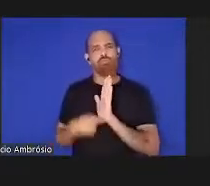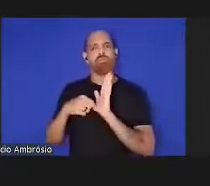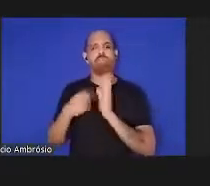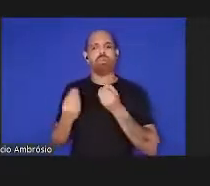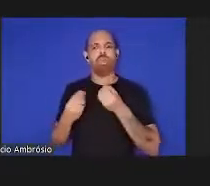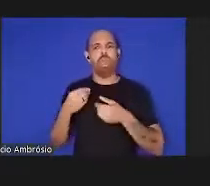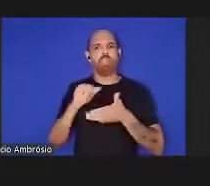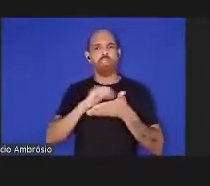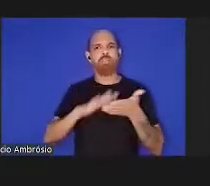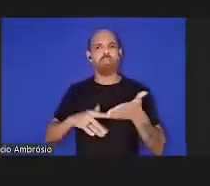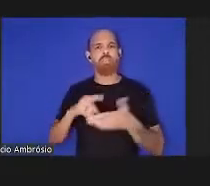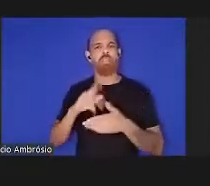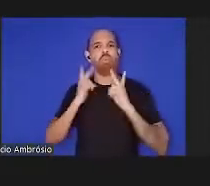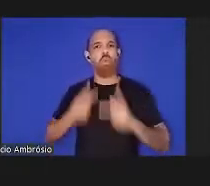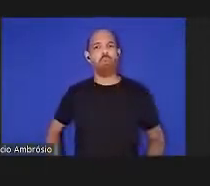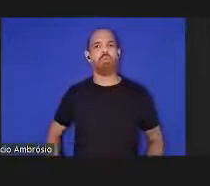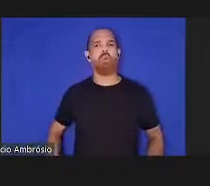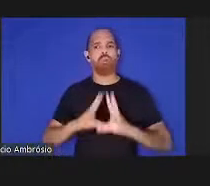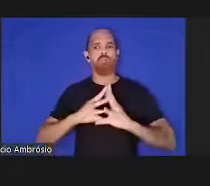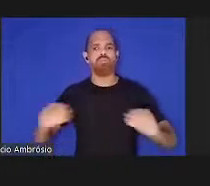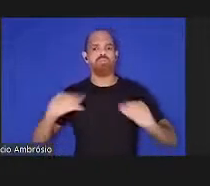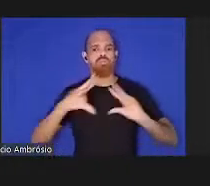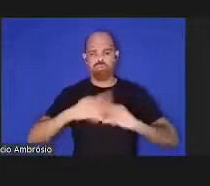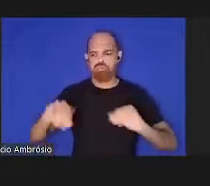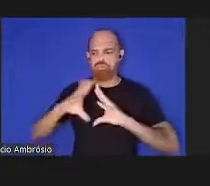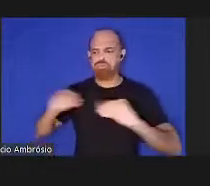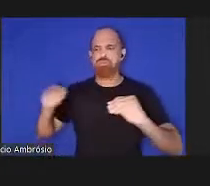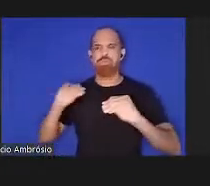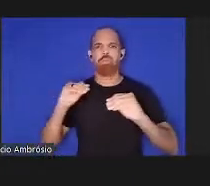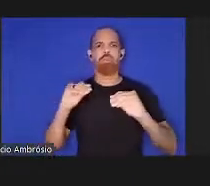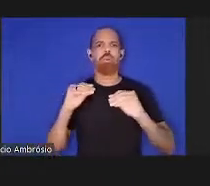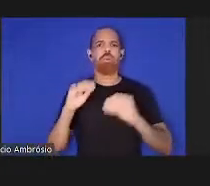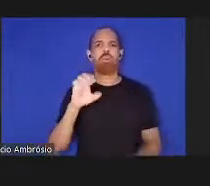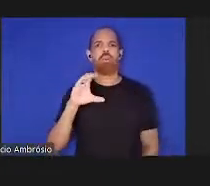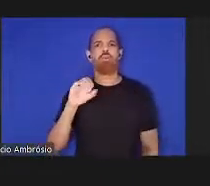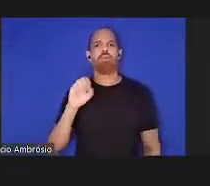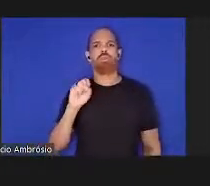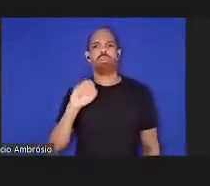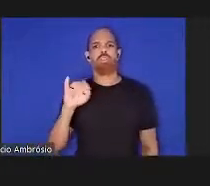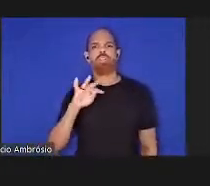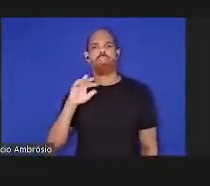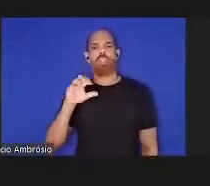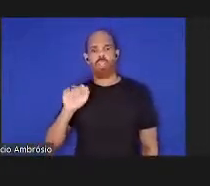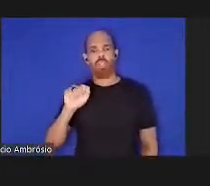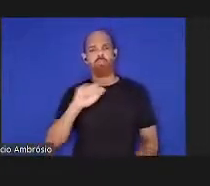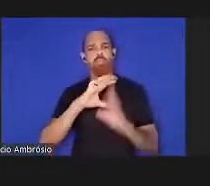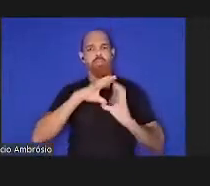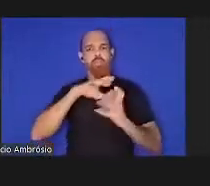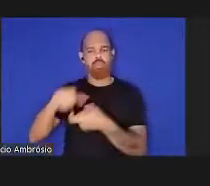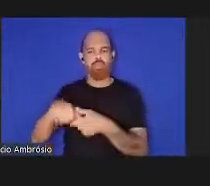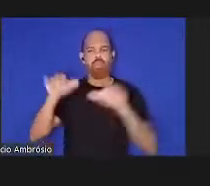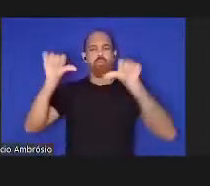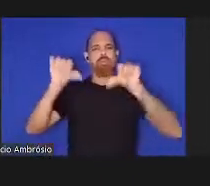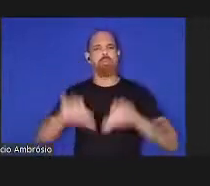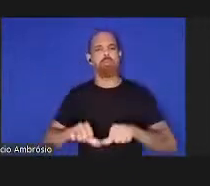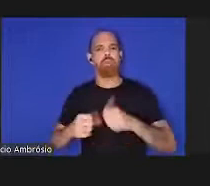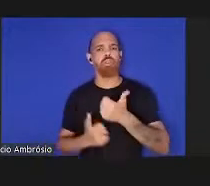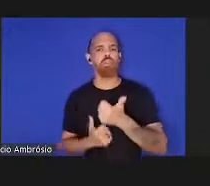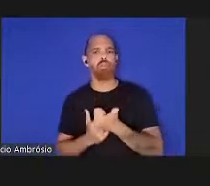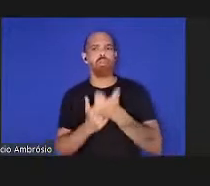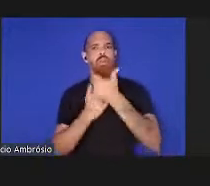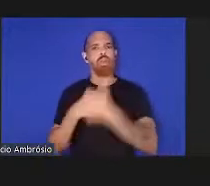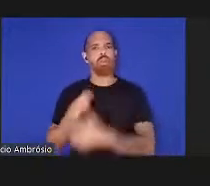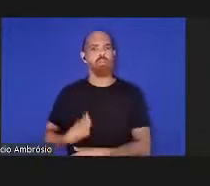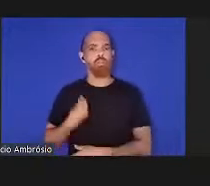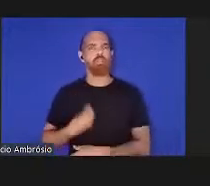degradavam os ecossistemas do planeta Terra a ponto de ameaçar os serviços básicos de suporte à vida entre as